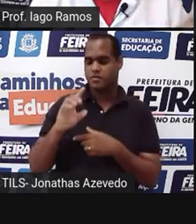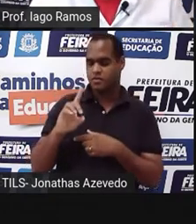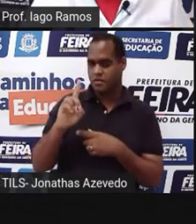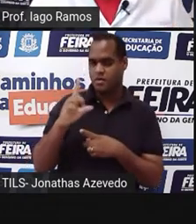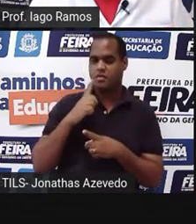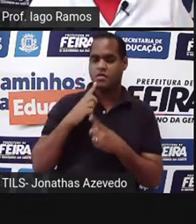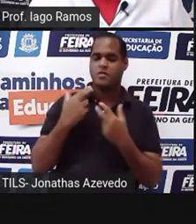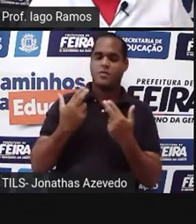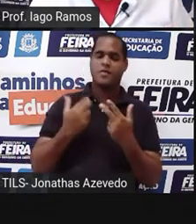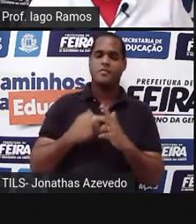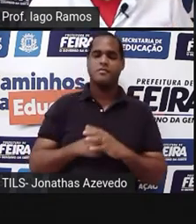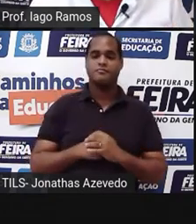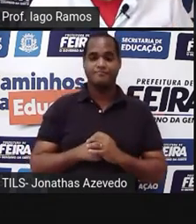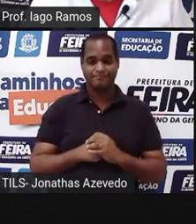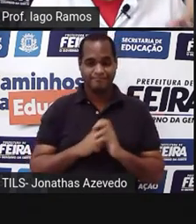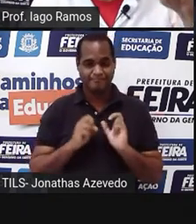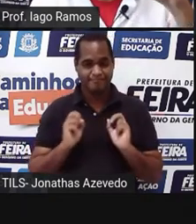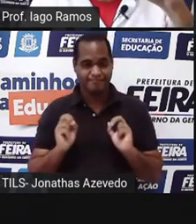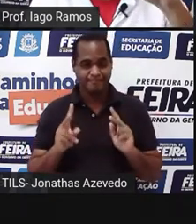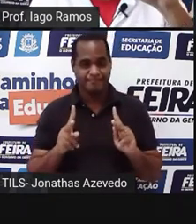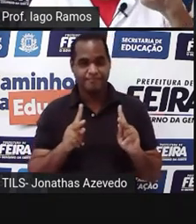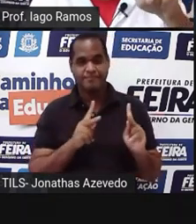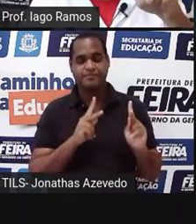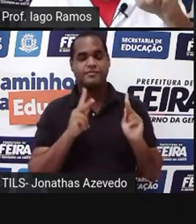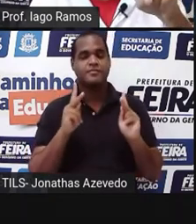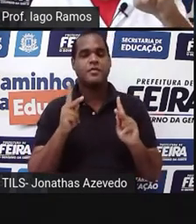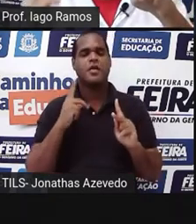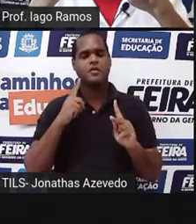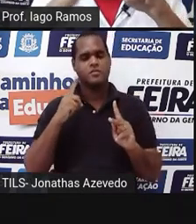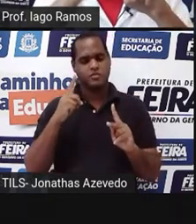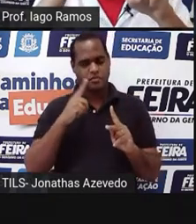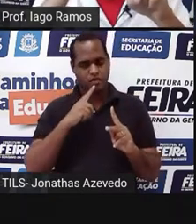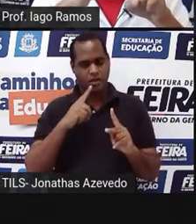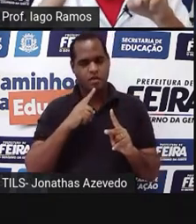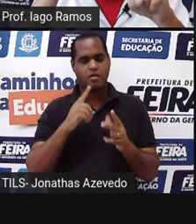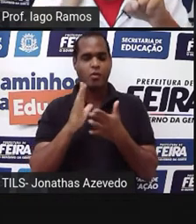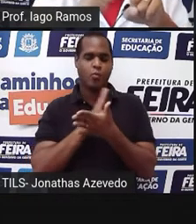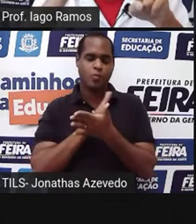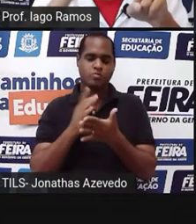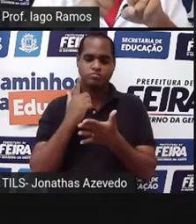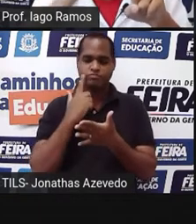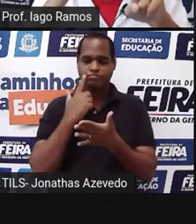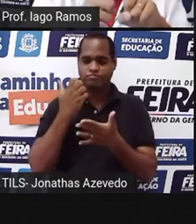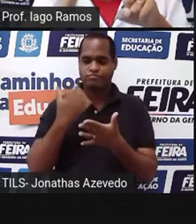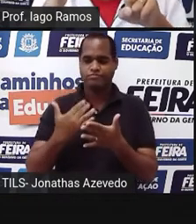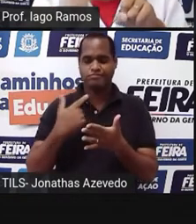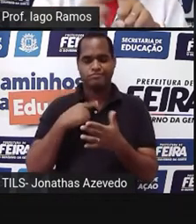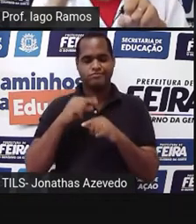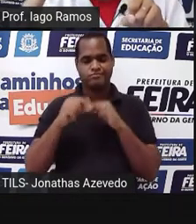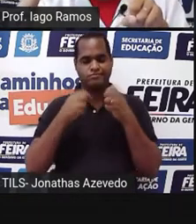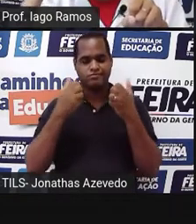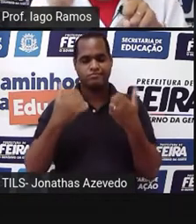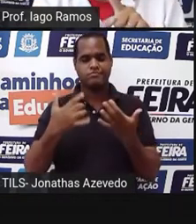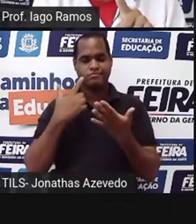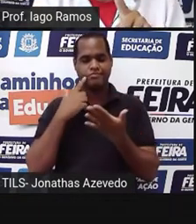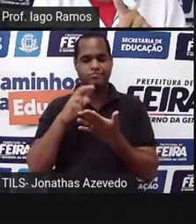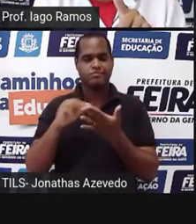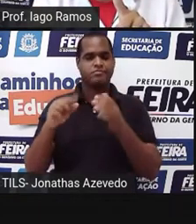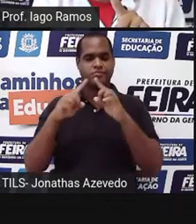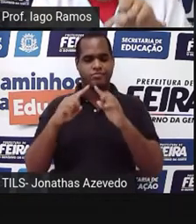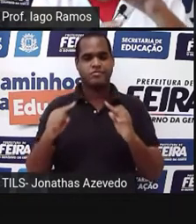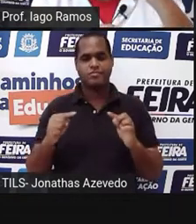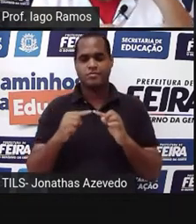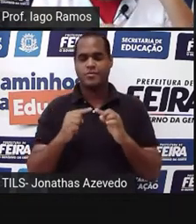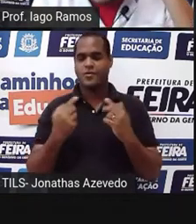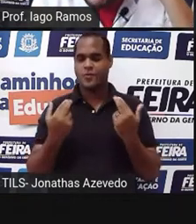mesma medida. Tá bom? Então, temos aí uma condição para que os triângulos sejam semelhantes.